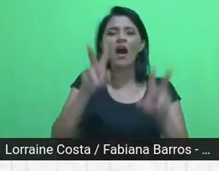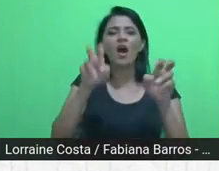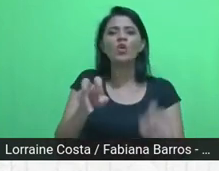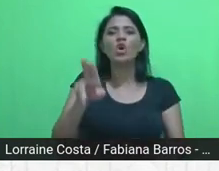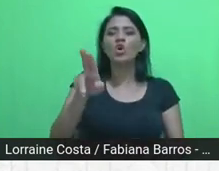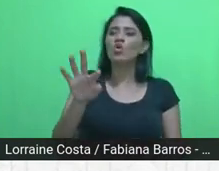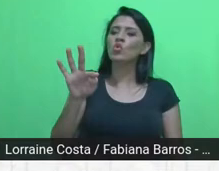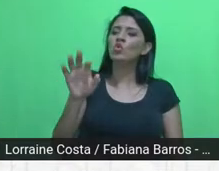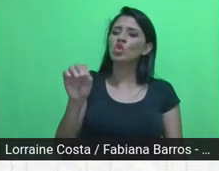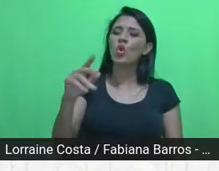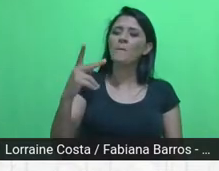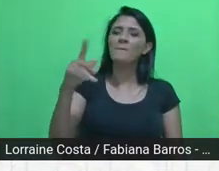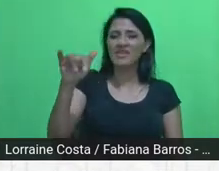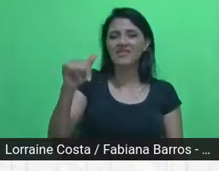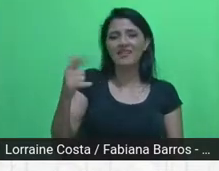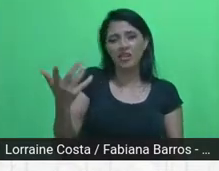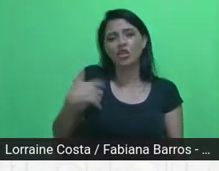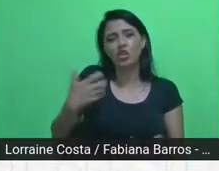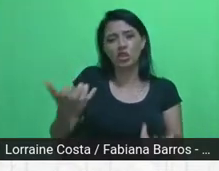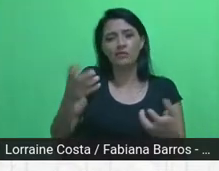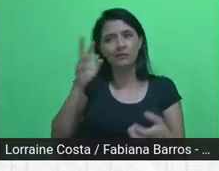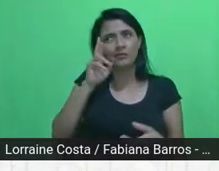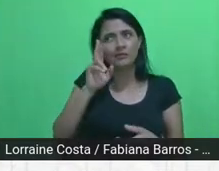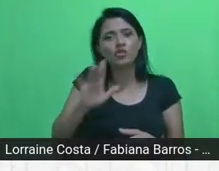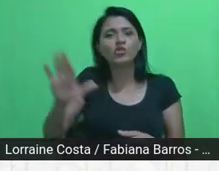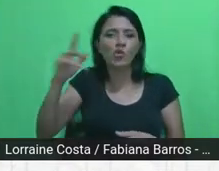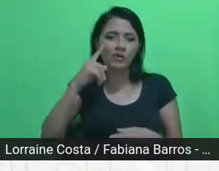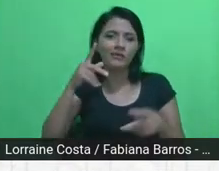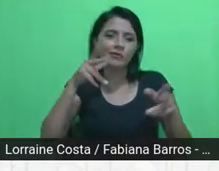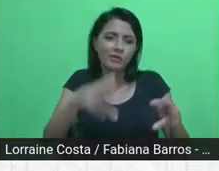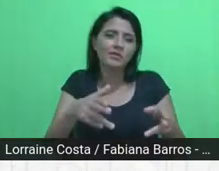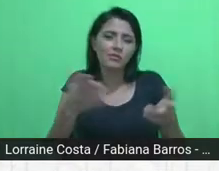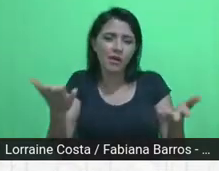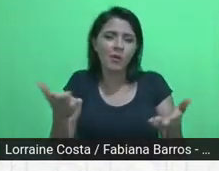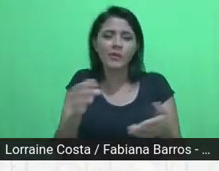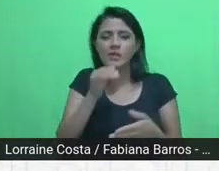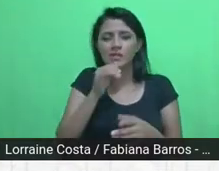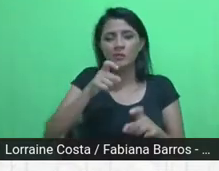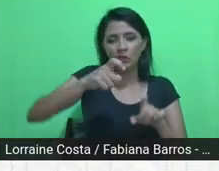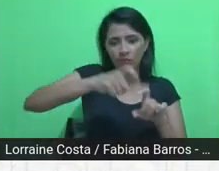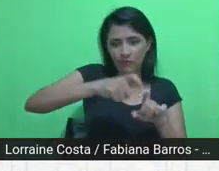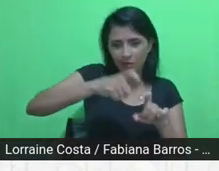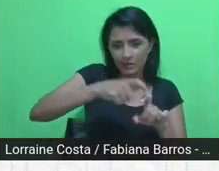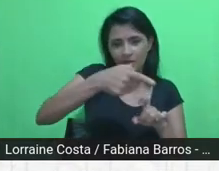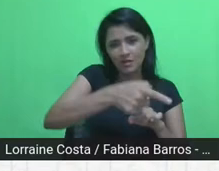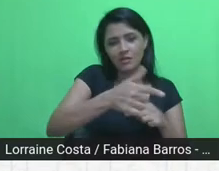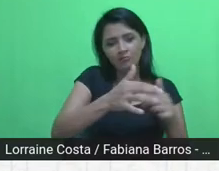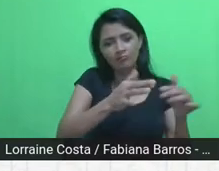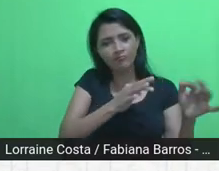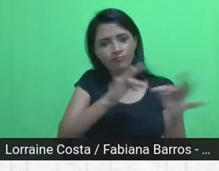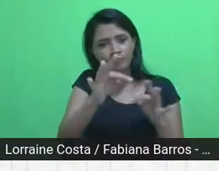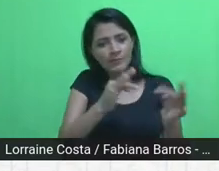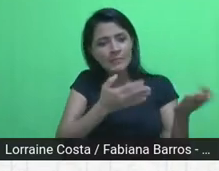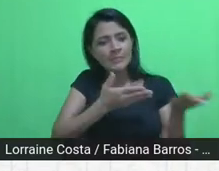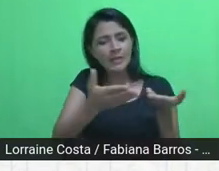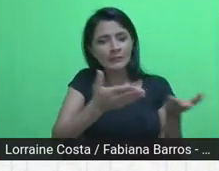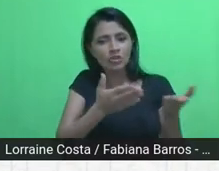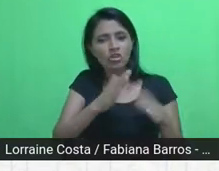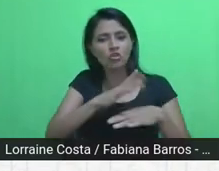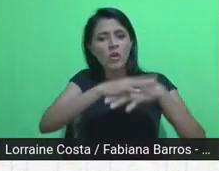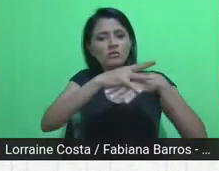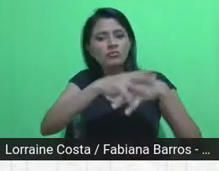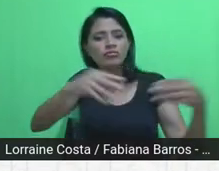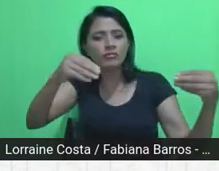de fazer, enquanto a medicina trata de superar a doença, a